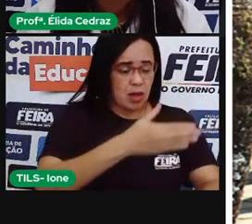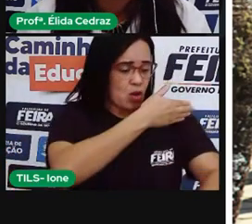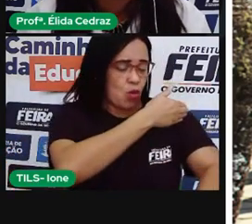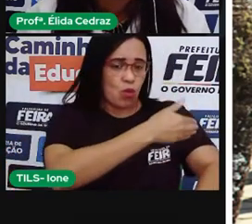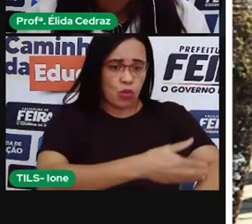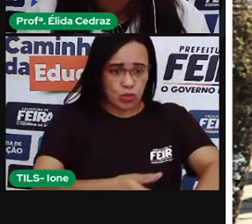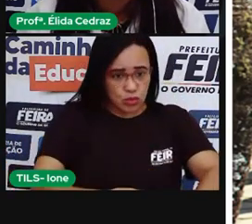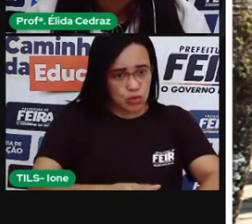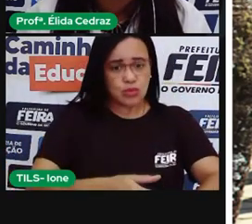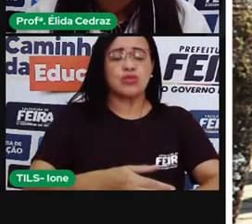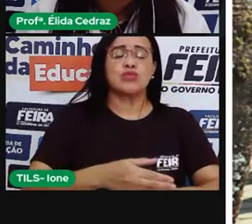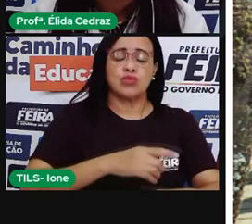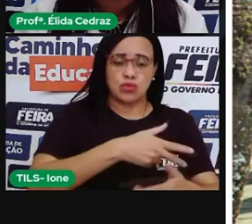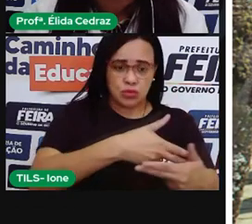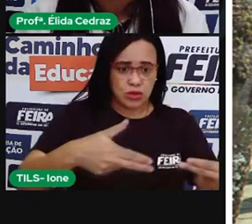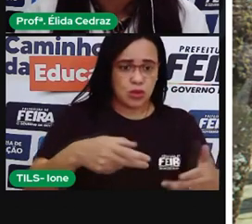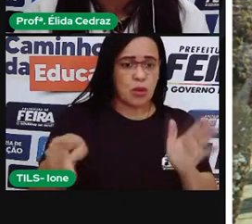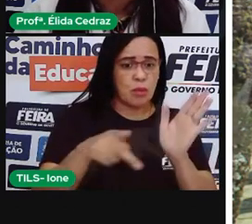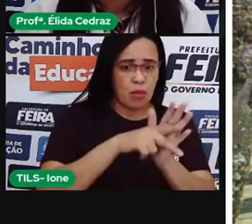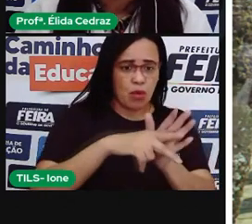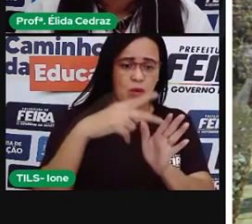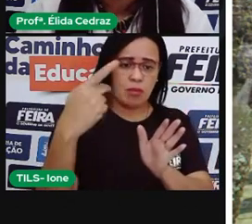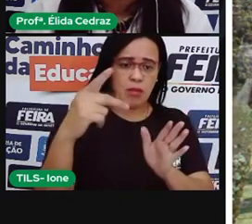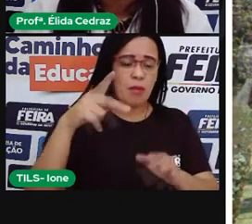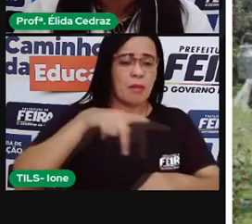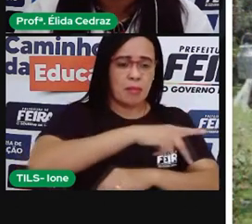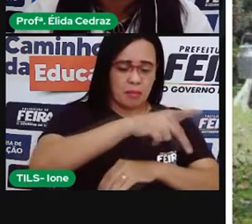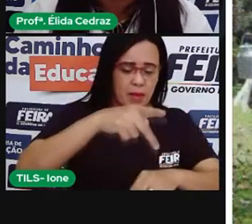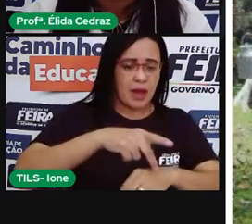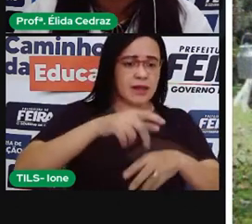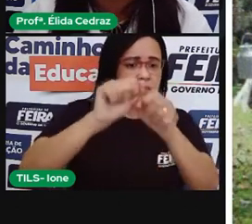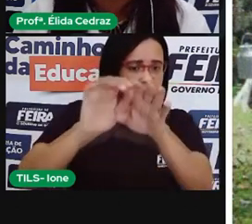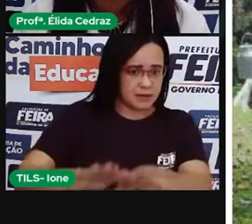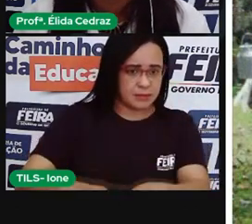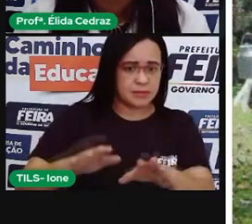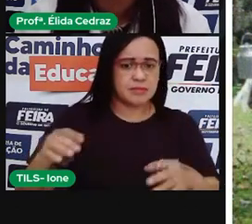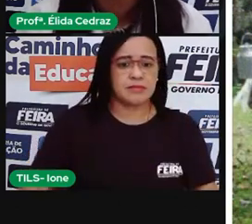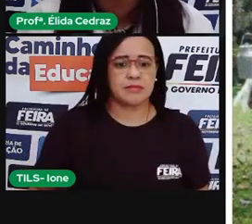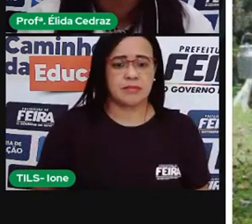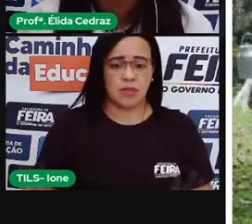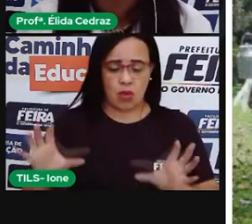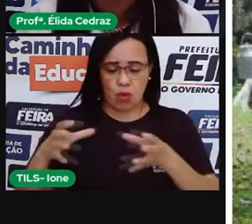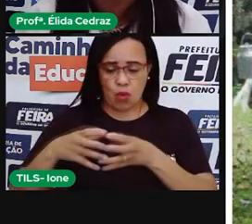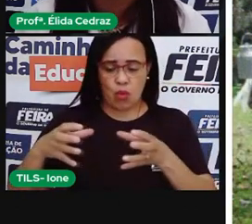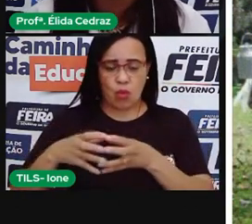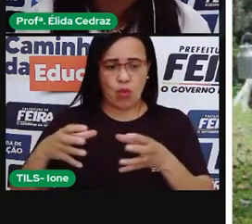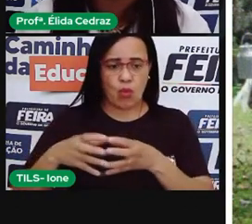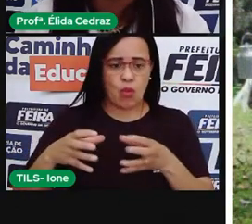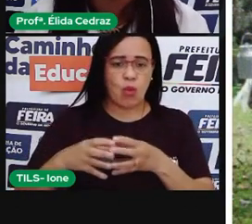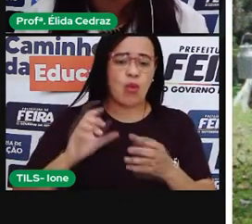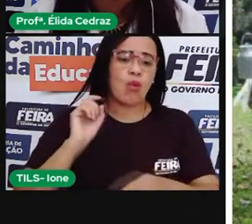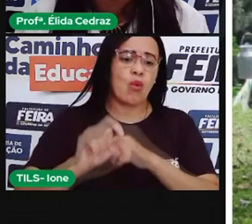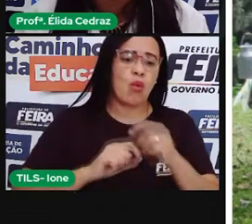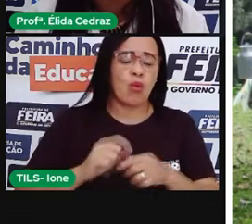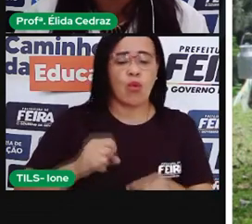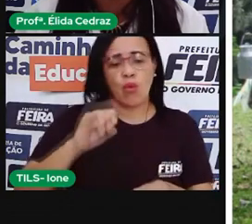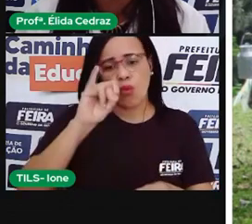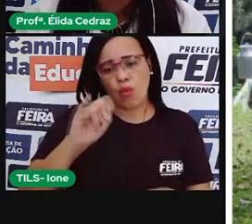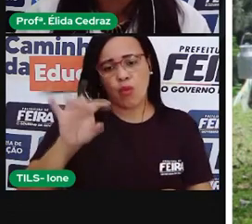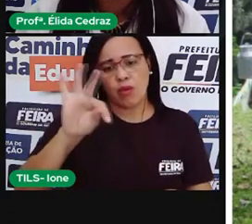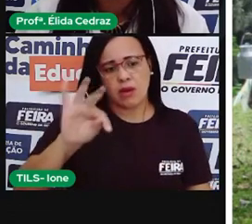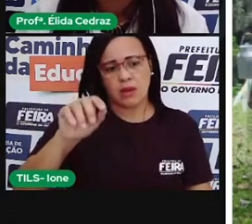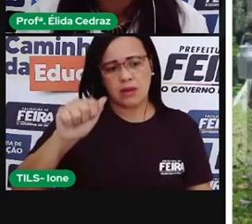as suas tradições. Aqui é uma comunidade italiana no Paraná.